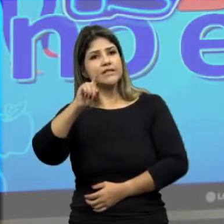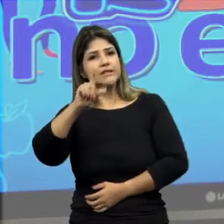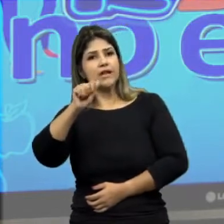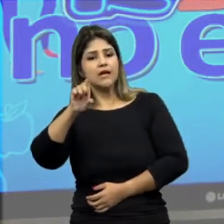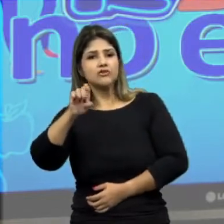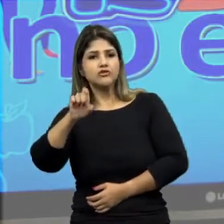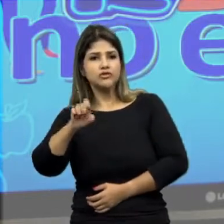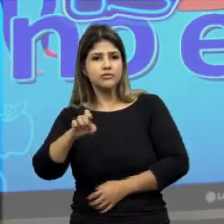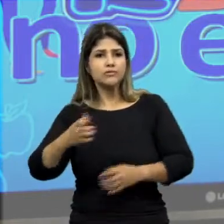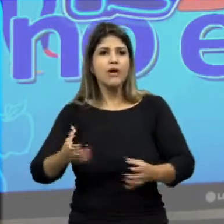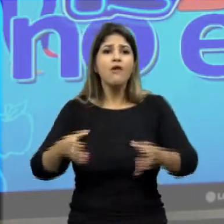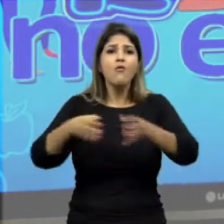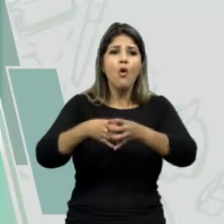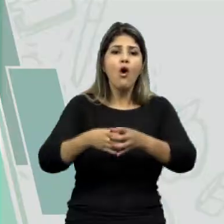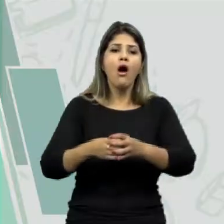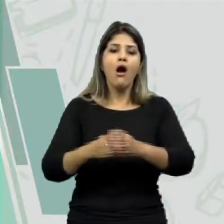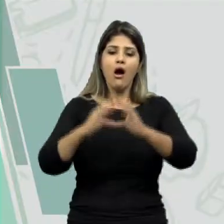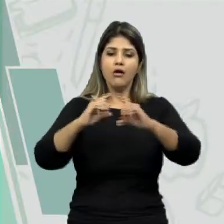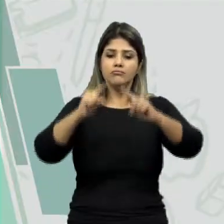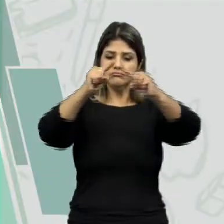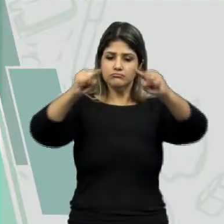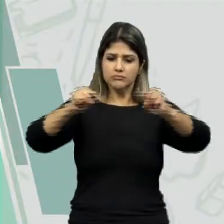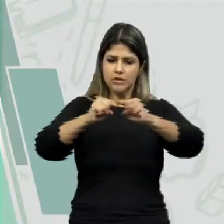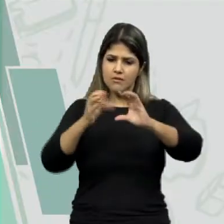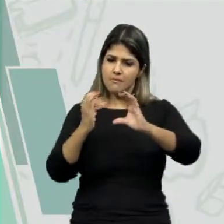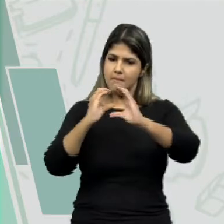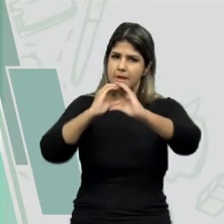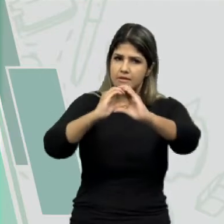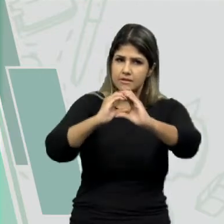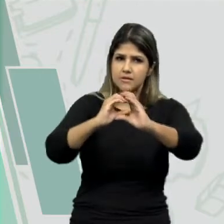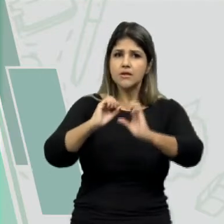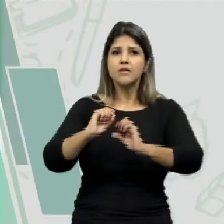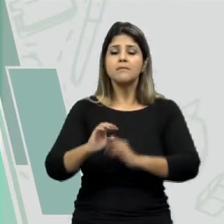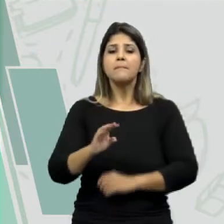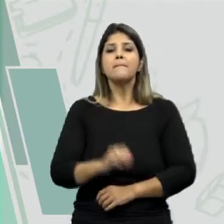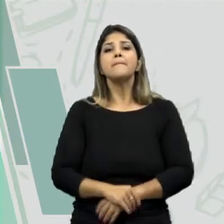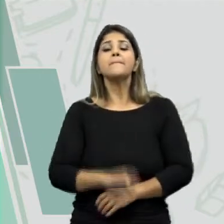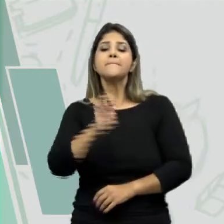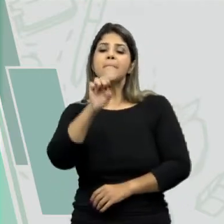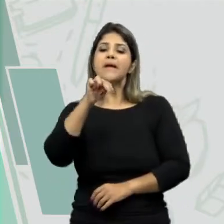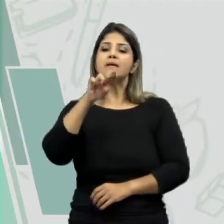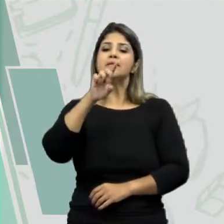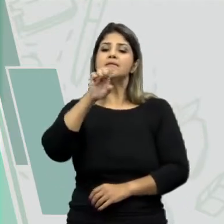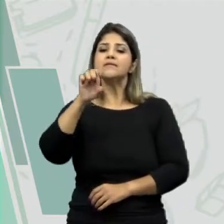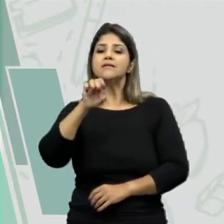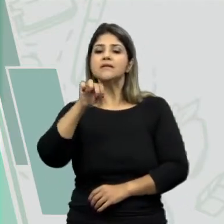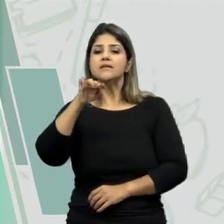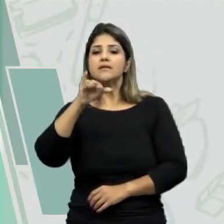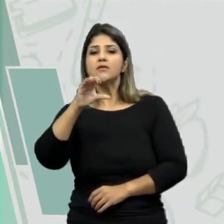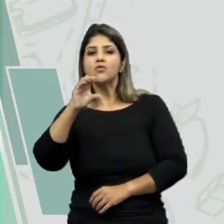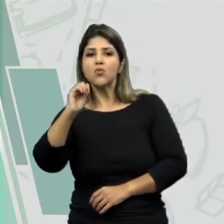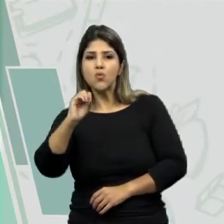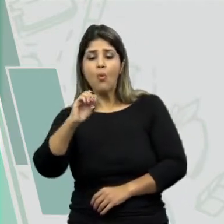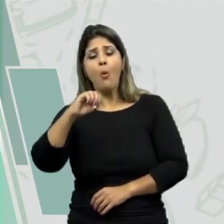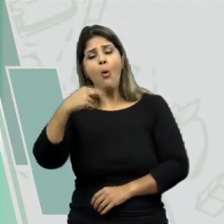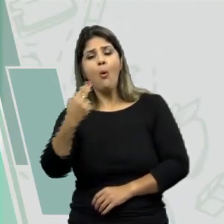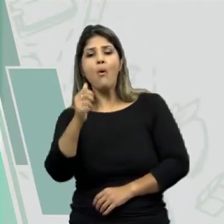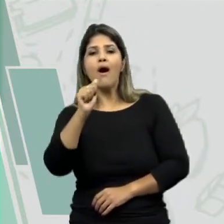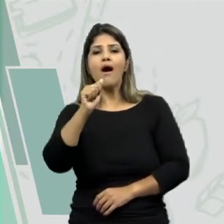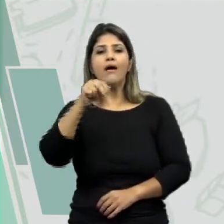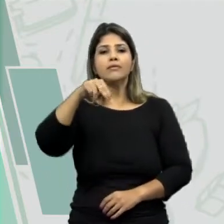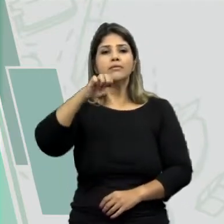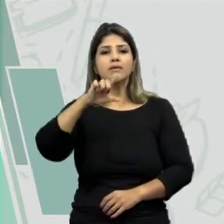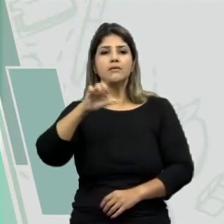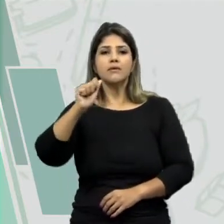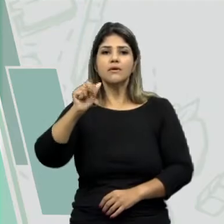de maneira específica. O anel benzeno, tá? O anel benzênico, o anel benzeno ou o anel